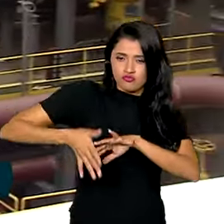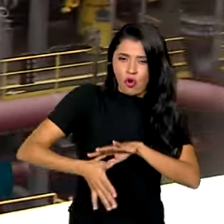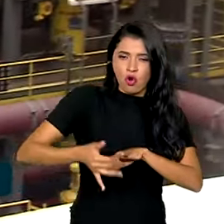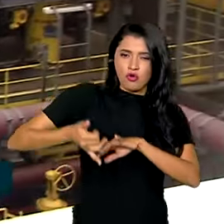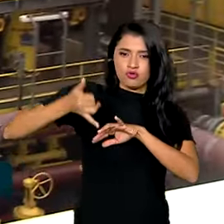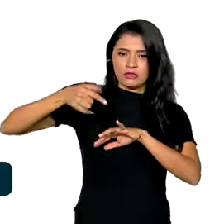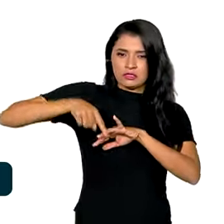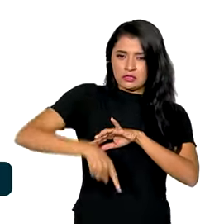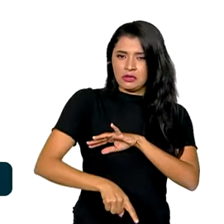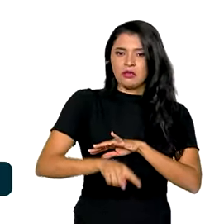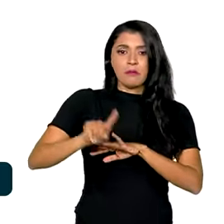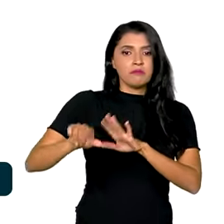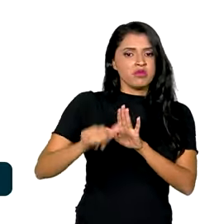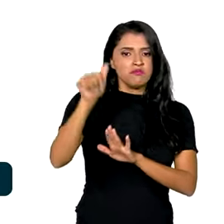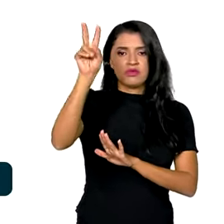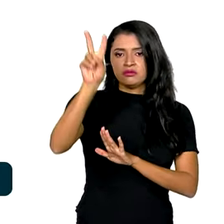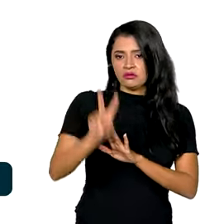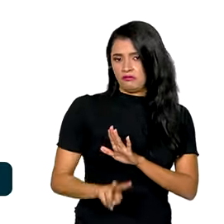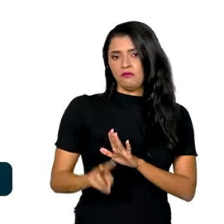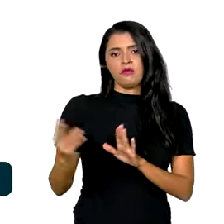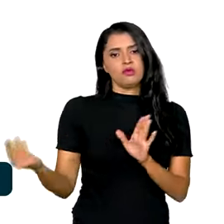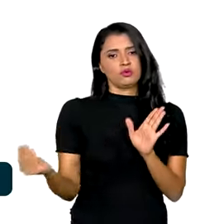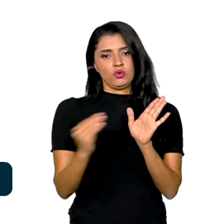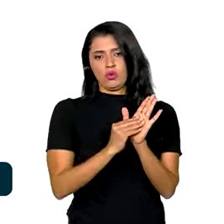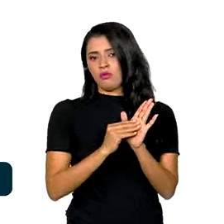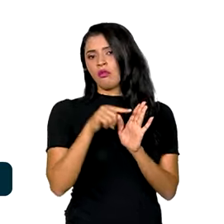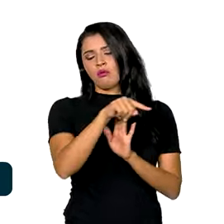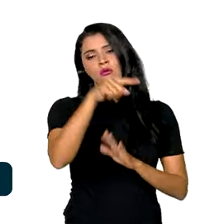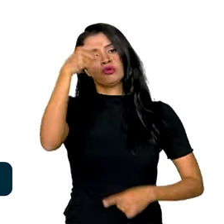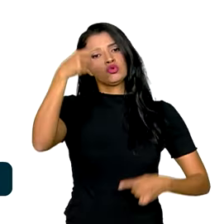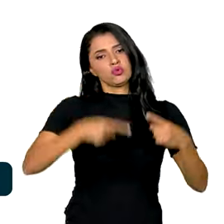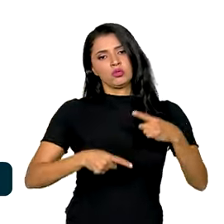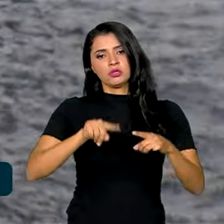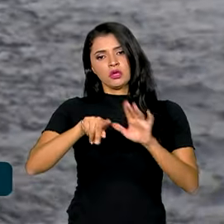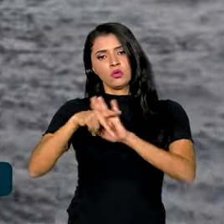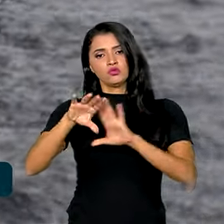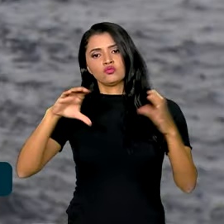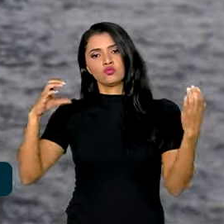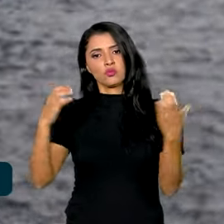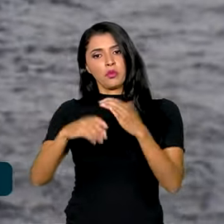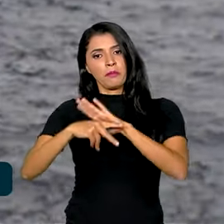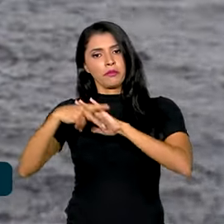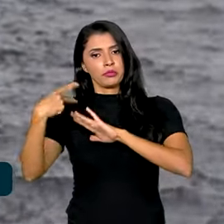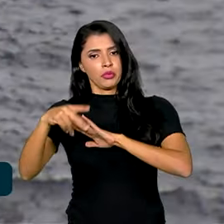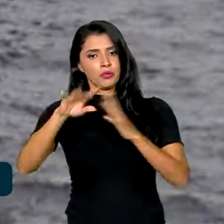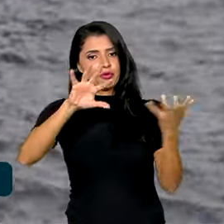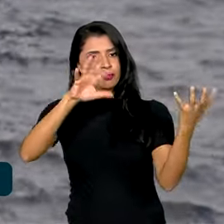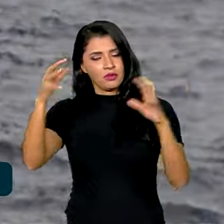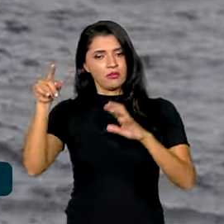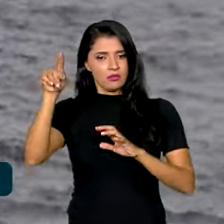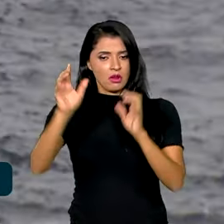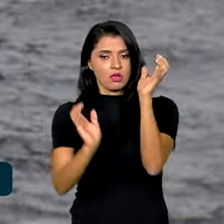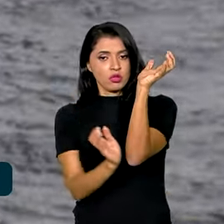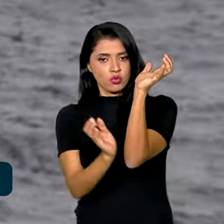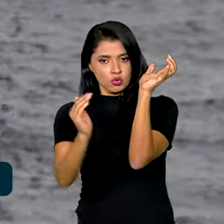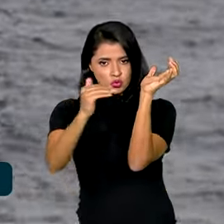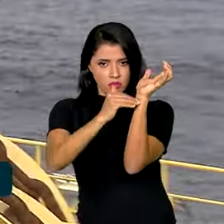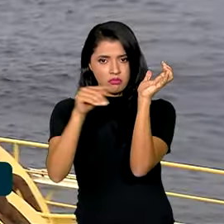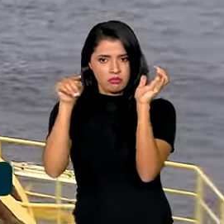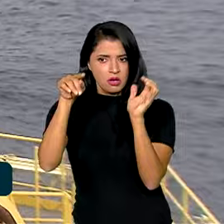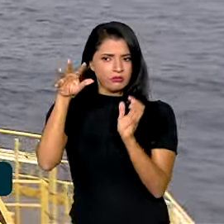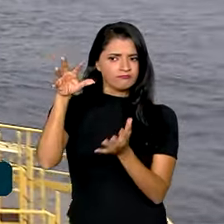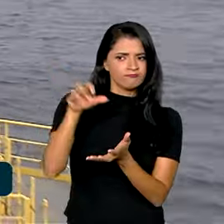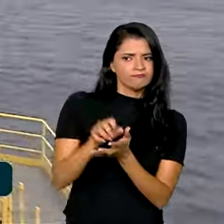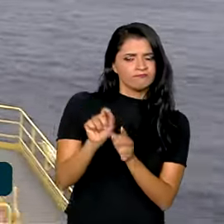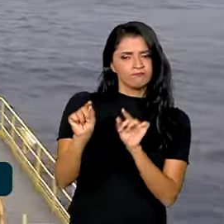primeira vez de forma explícita nas discussões de uma cúpula do clima. Na COP de Dubai, ficou registrada a